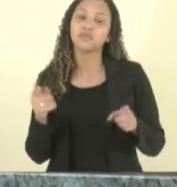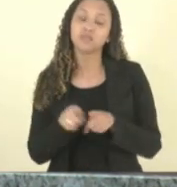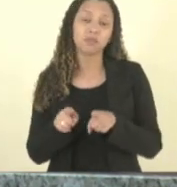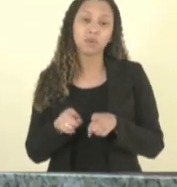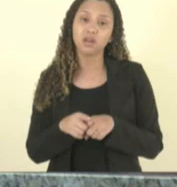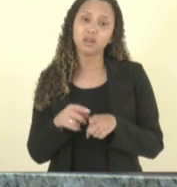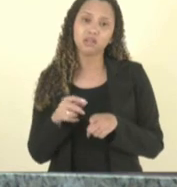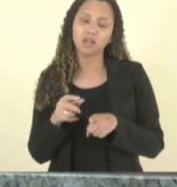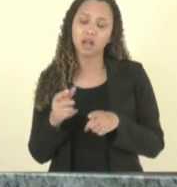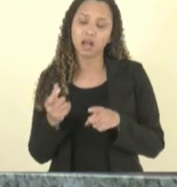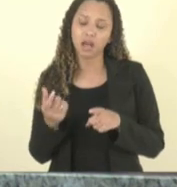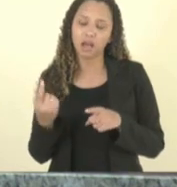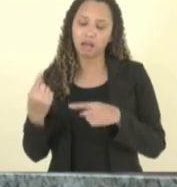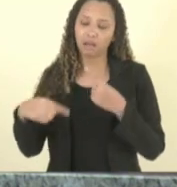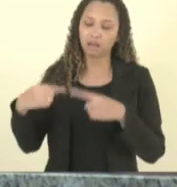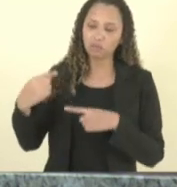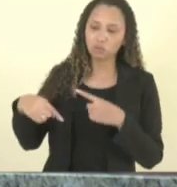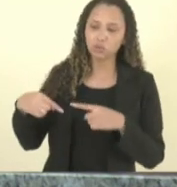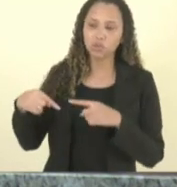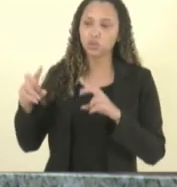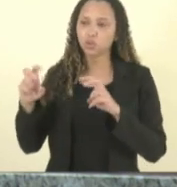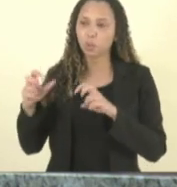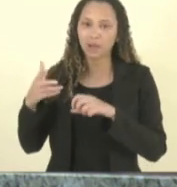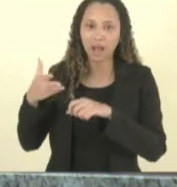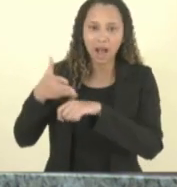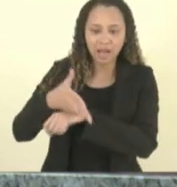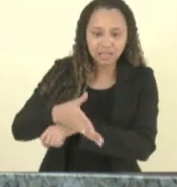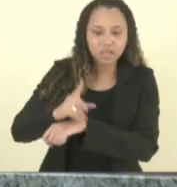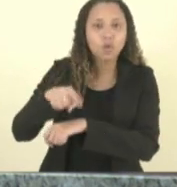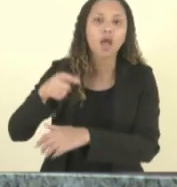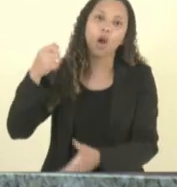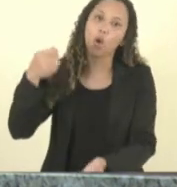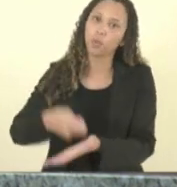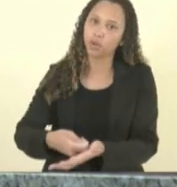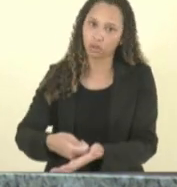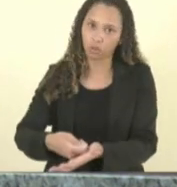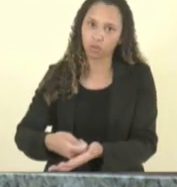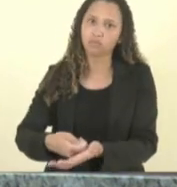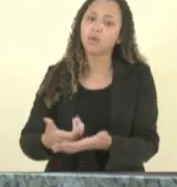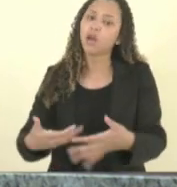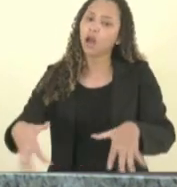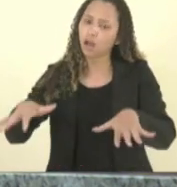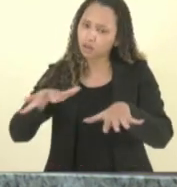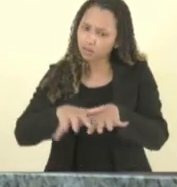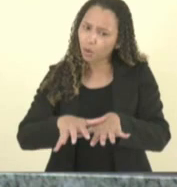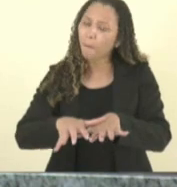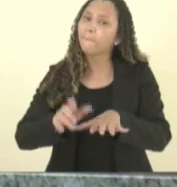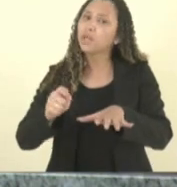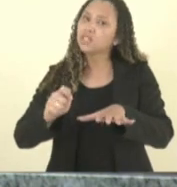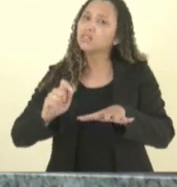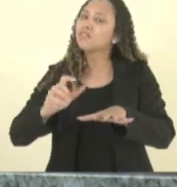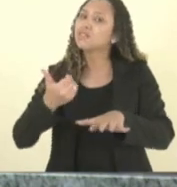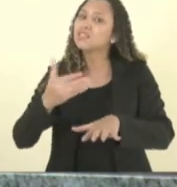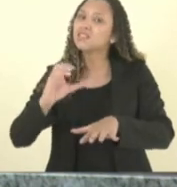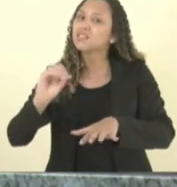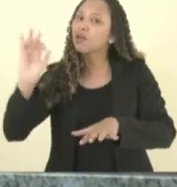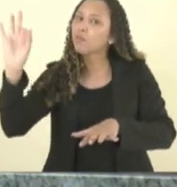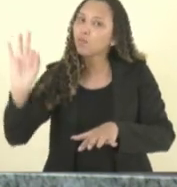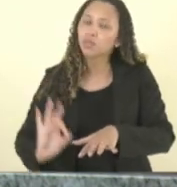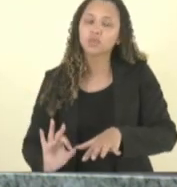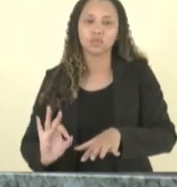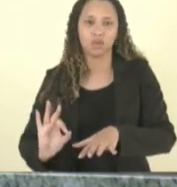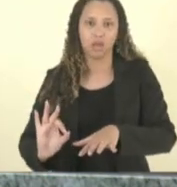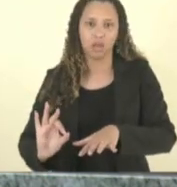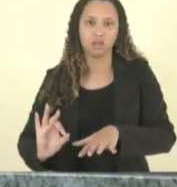há discussão o acesso é obrigatório a inclusão ela tem que ser plena e nós temos